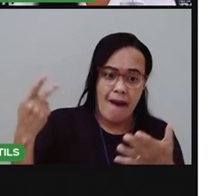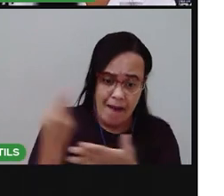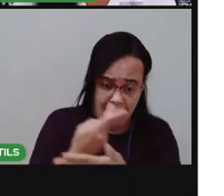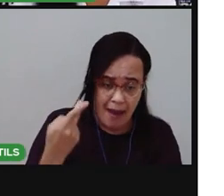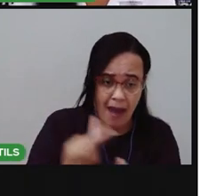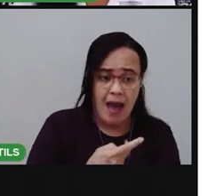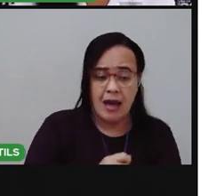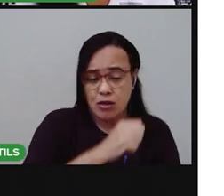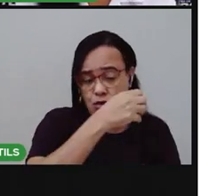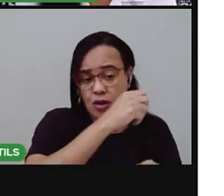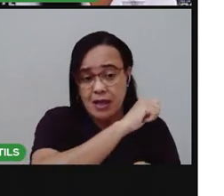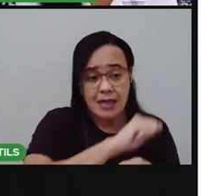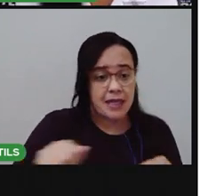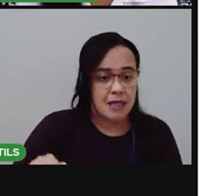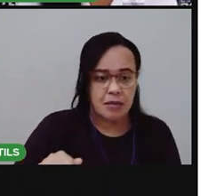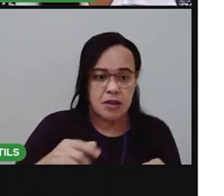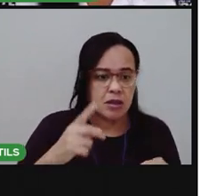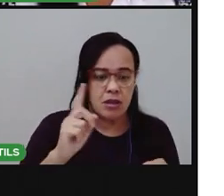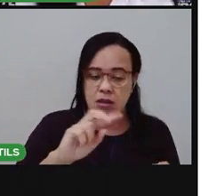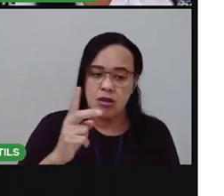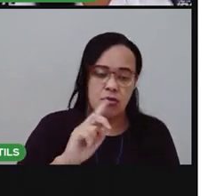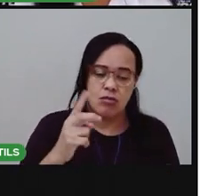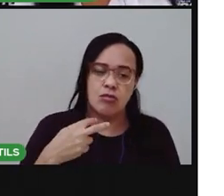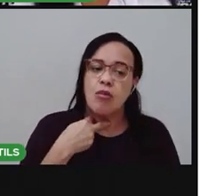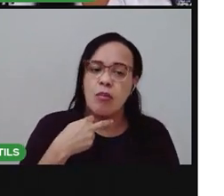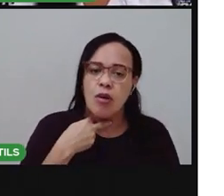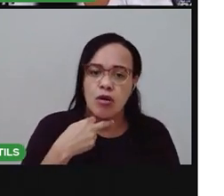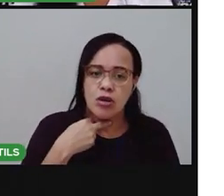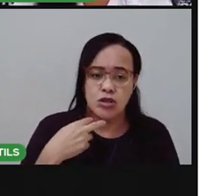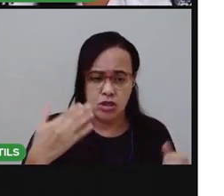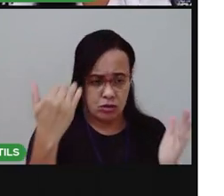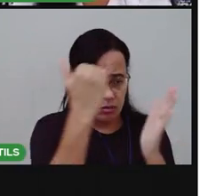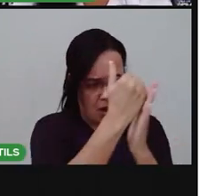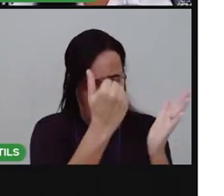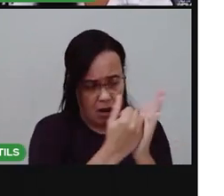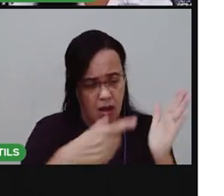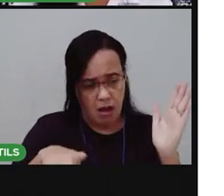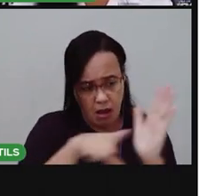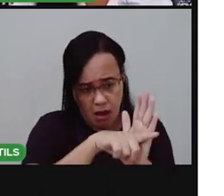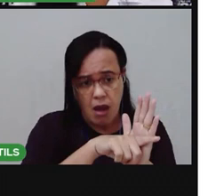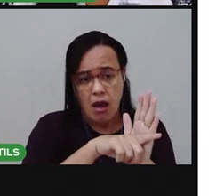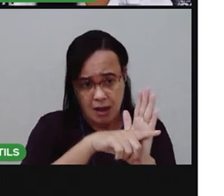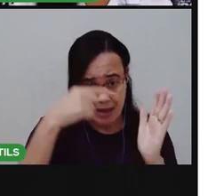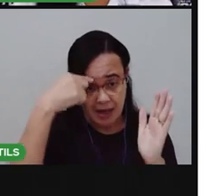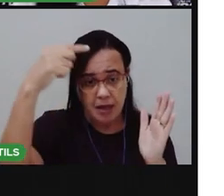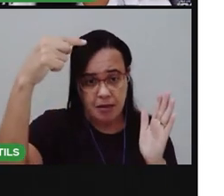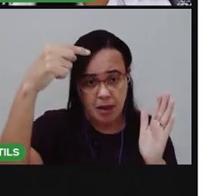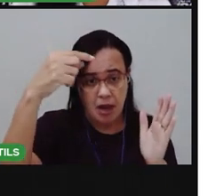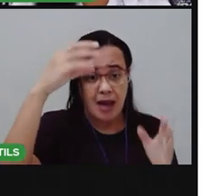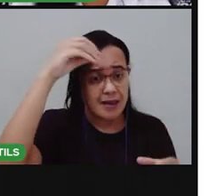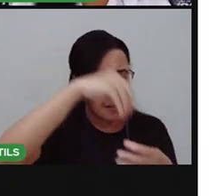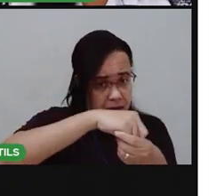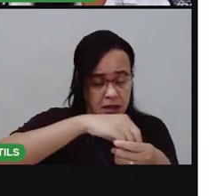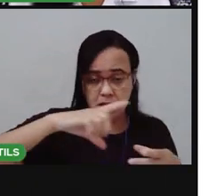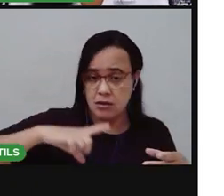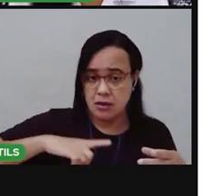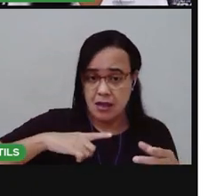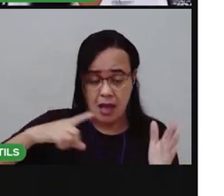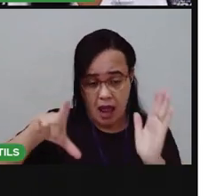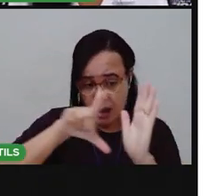Que o Estatuto da Criança e do Adolescente garante. É uma lei que garante. Que as crianças não podem trabalhar.